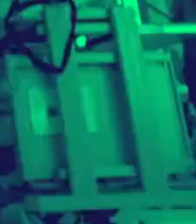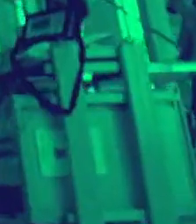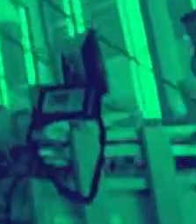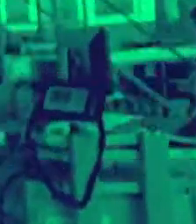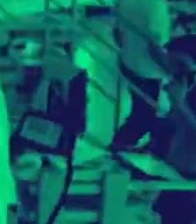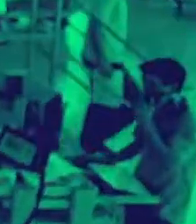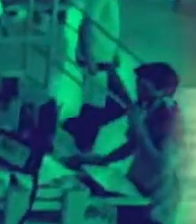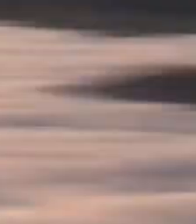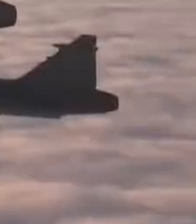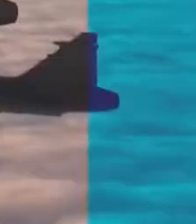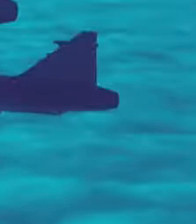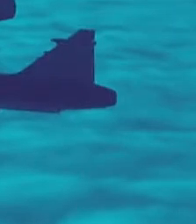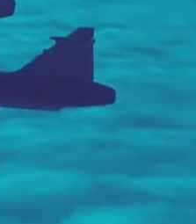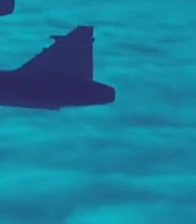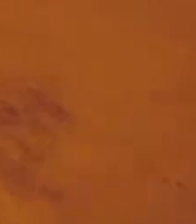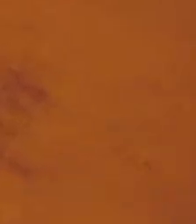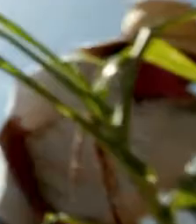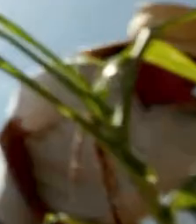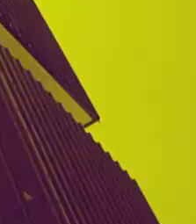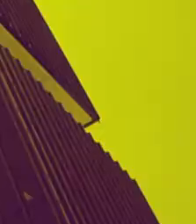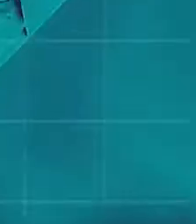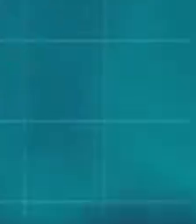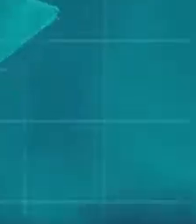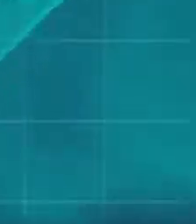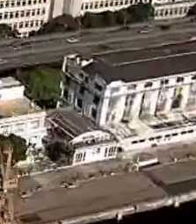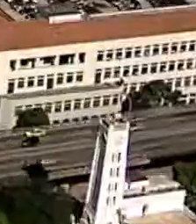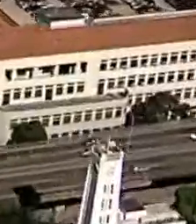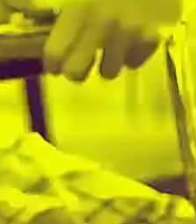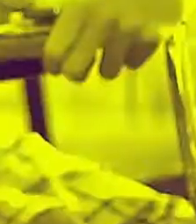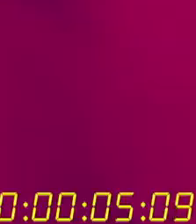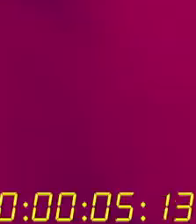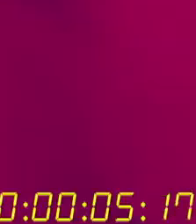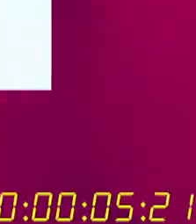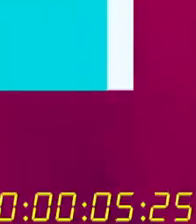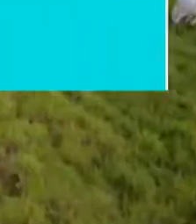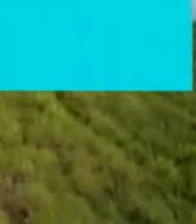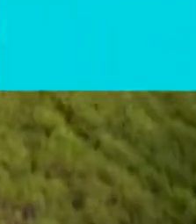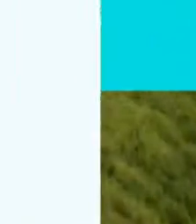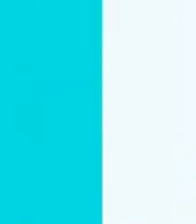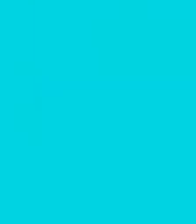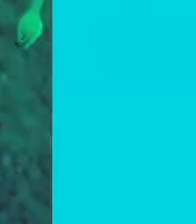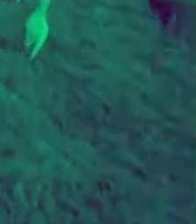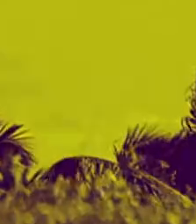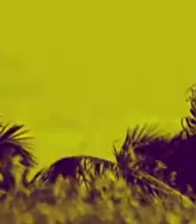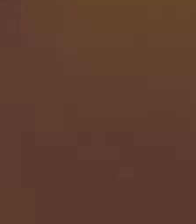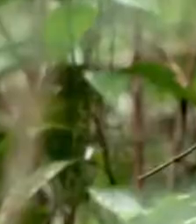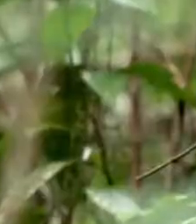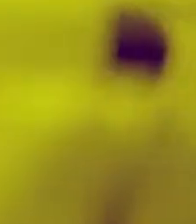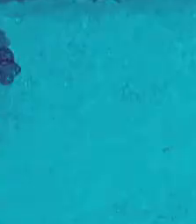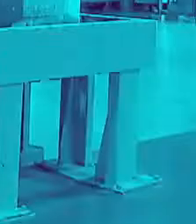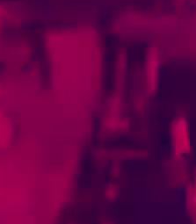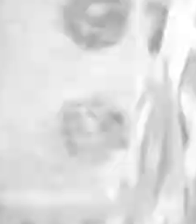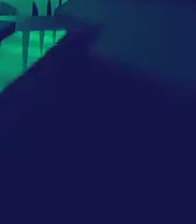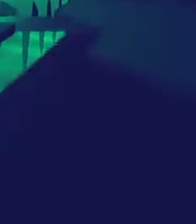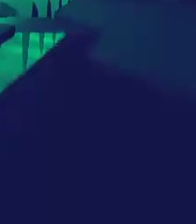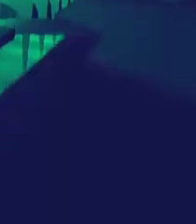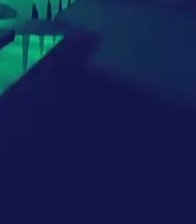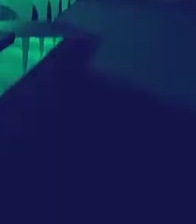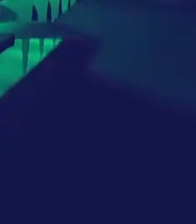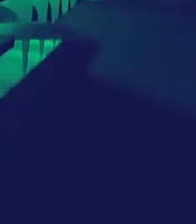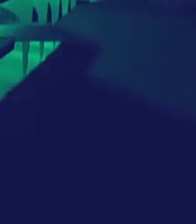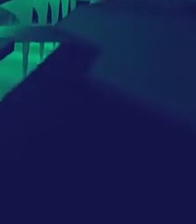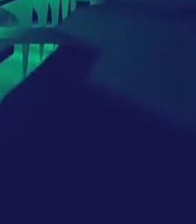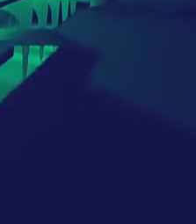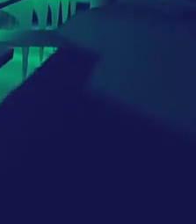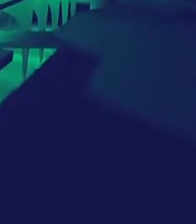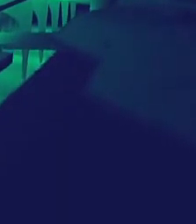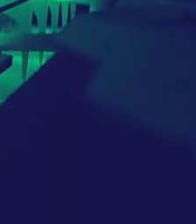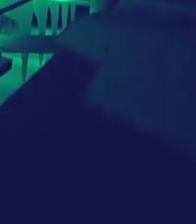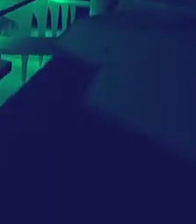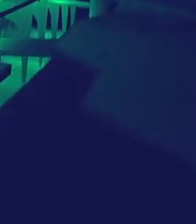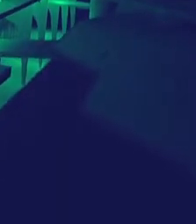dia